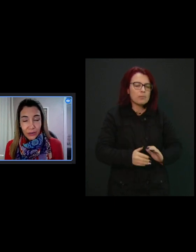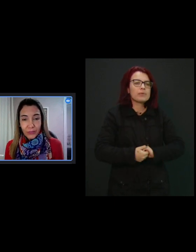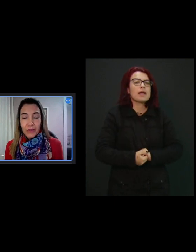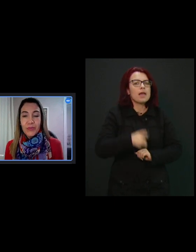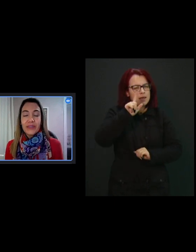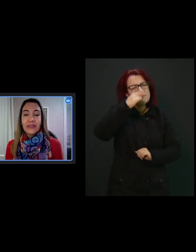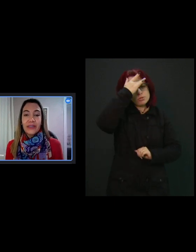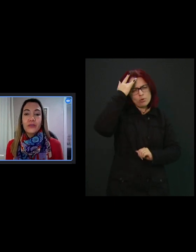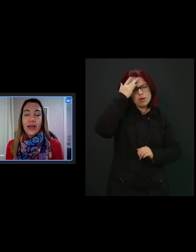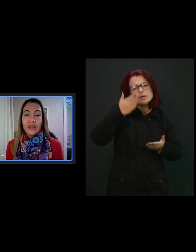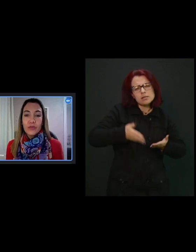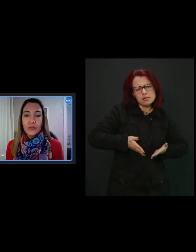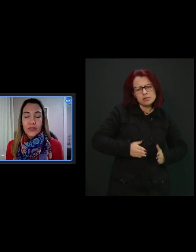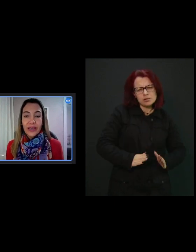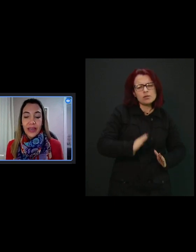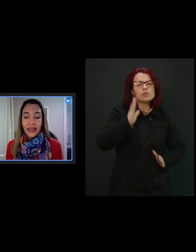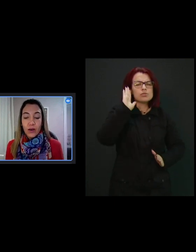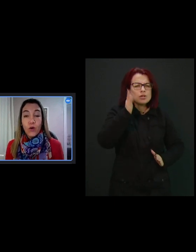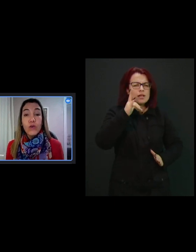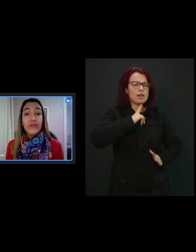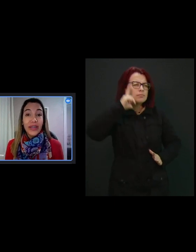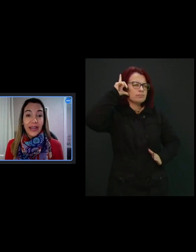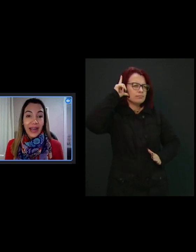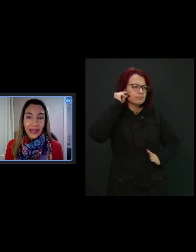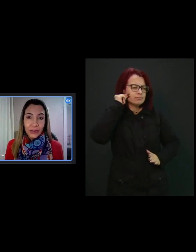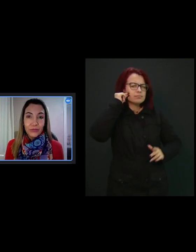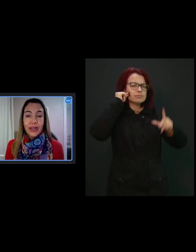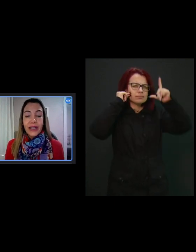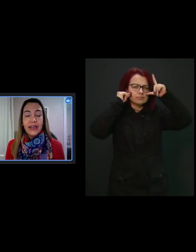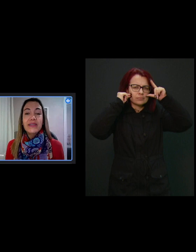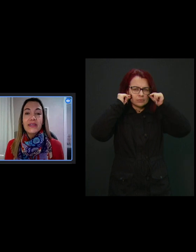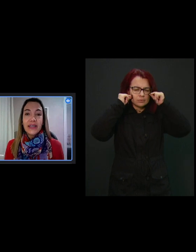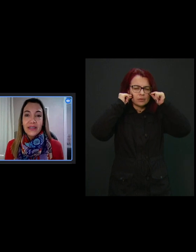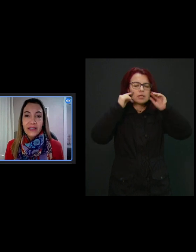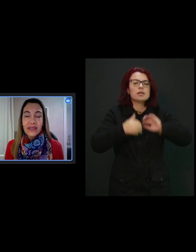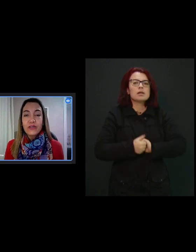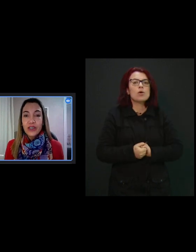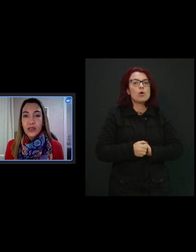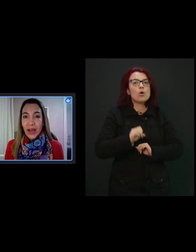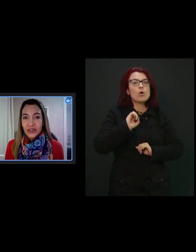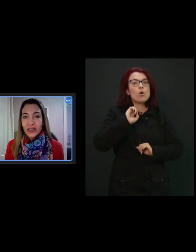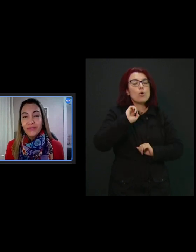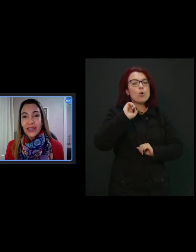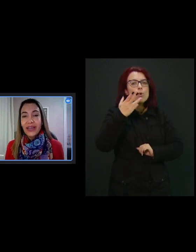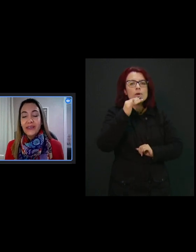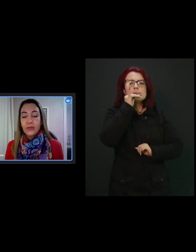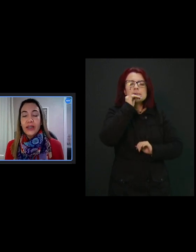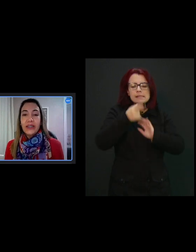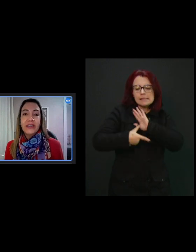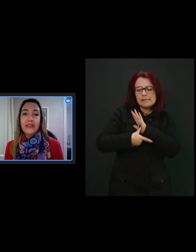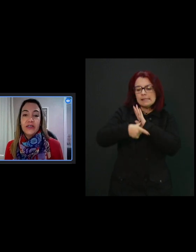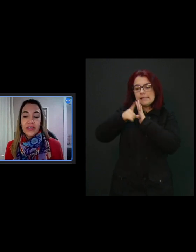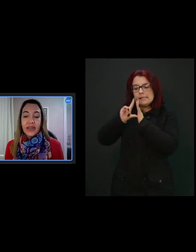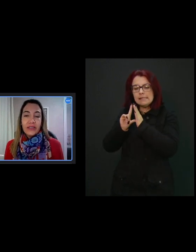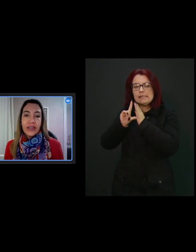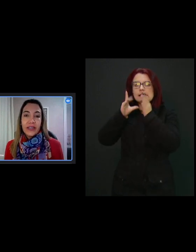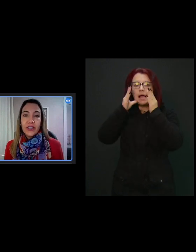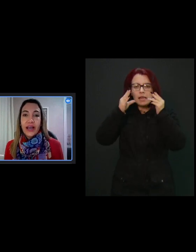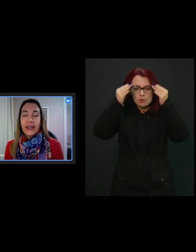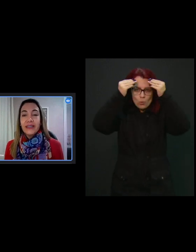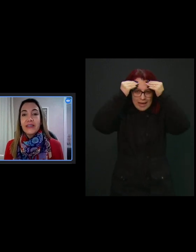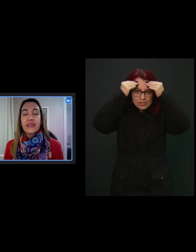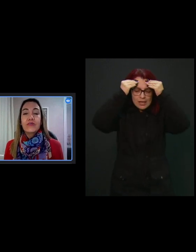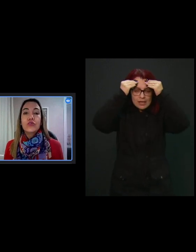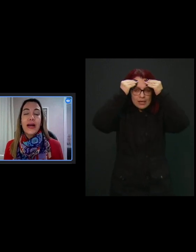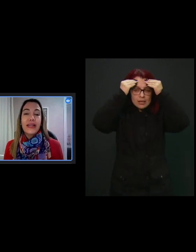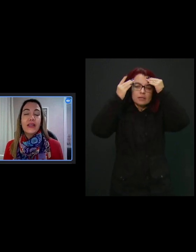nasceram apresentando a surdocegueira ou ficaram antes da aquisição de linguagem, né? Então, antes seja